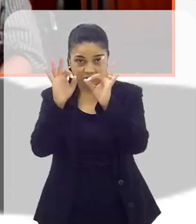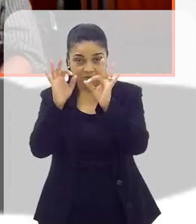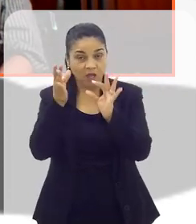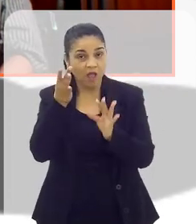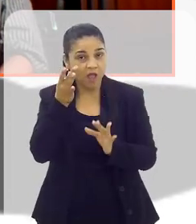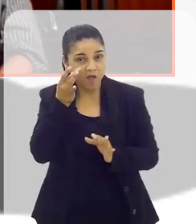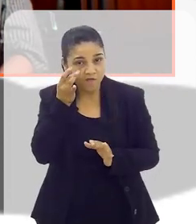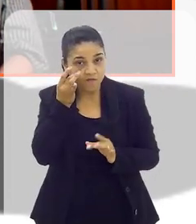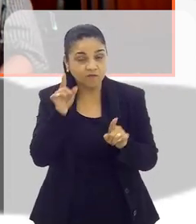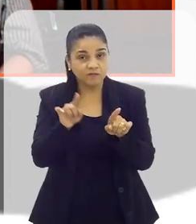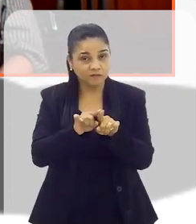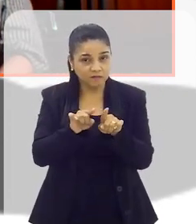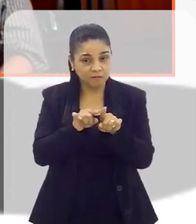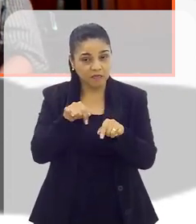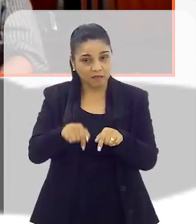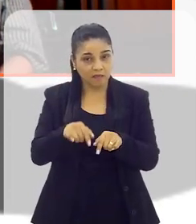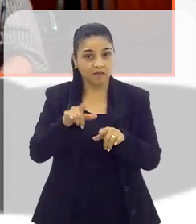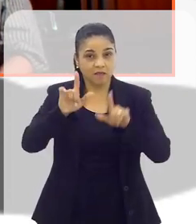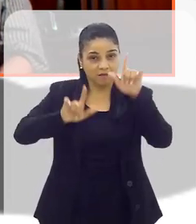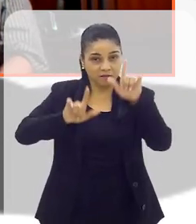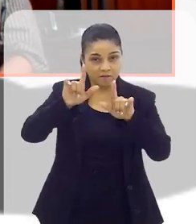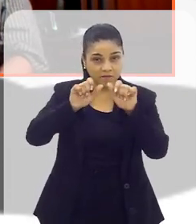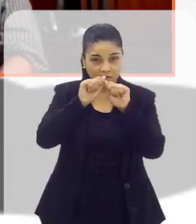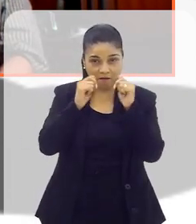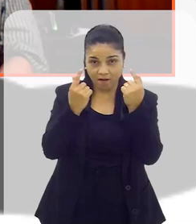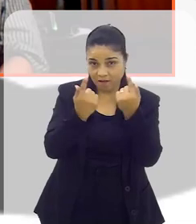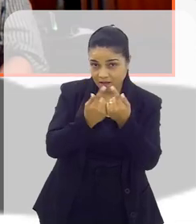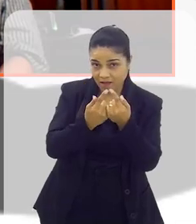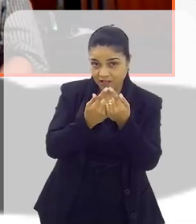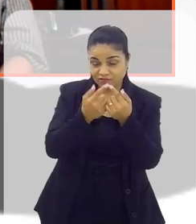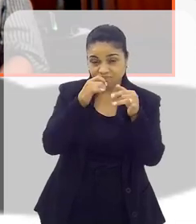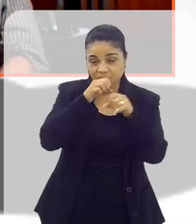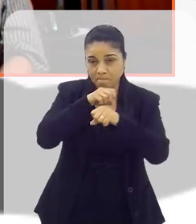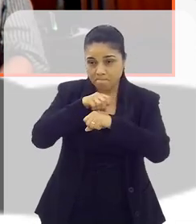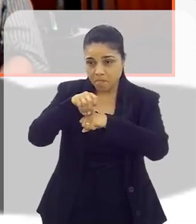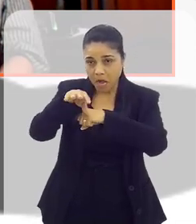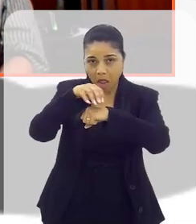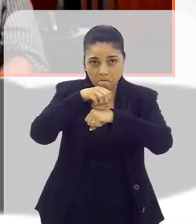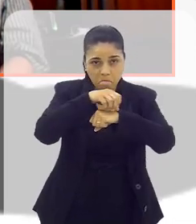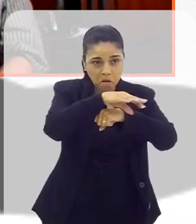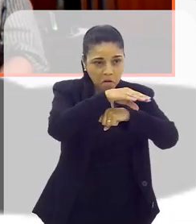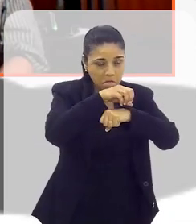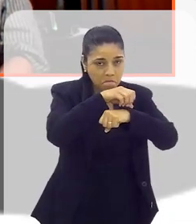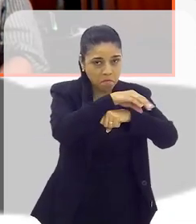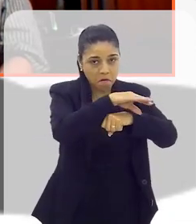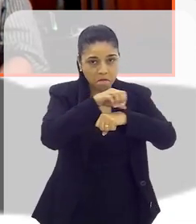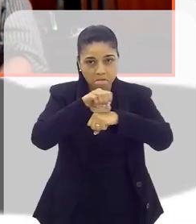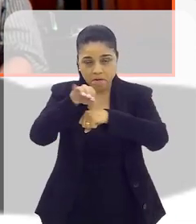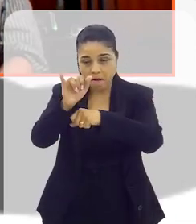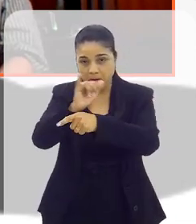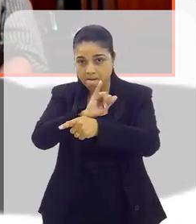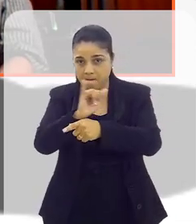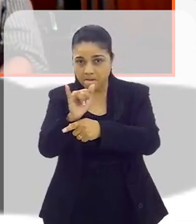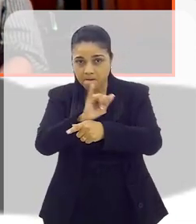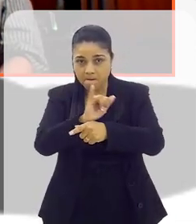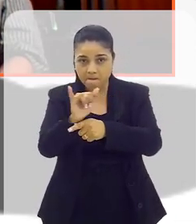do programa ao vivo, você vai estar no rotativo aqui da TV Alerje e essa entrevista sua, extraordinária,